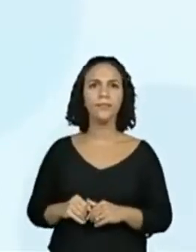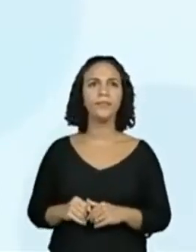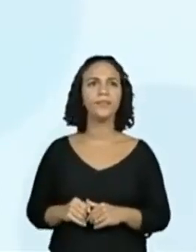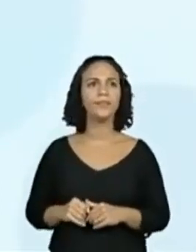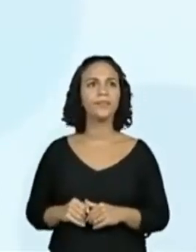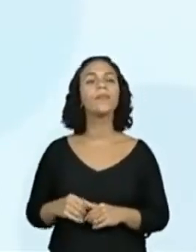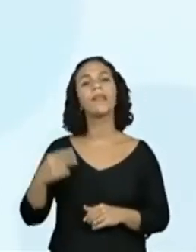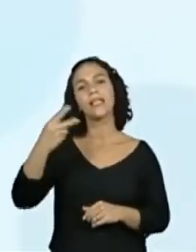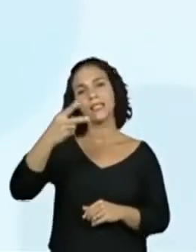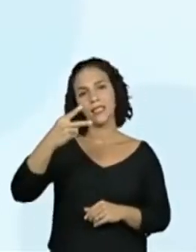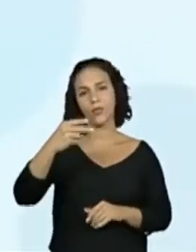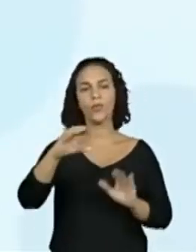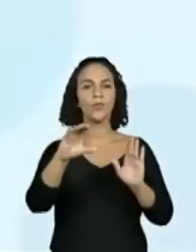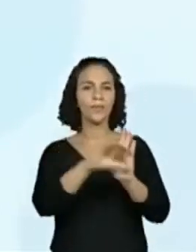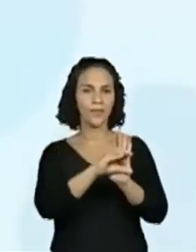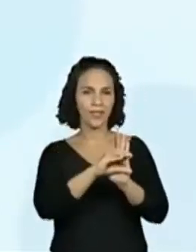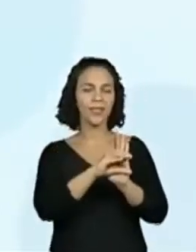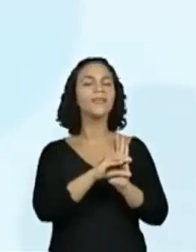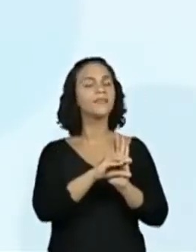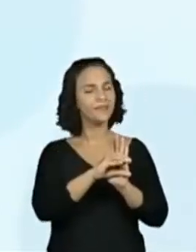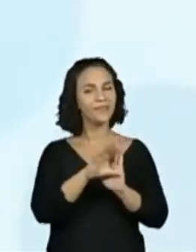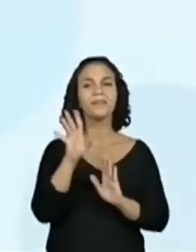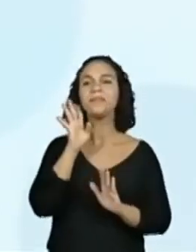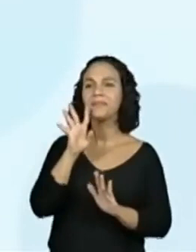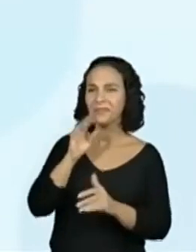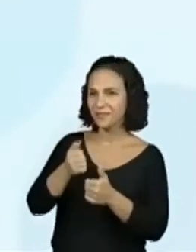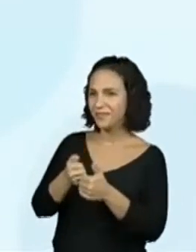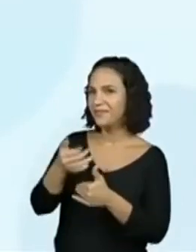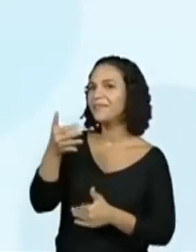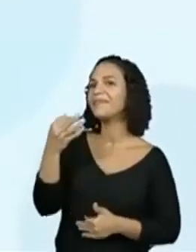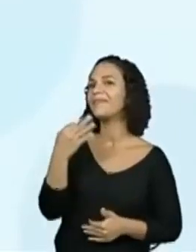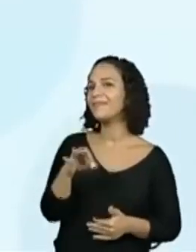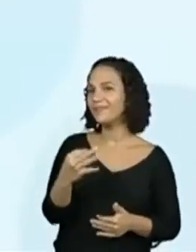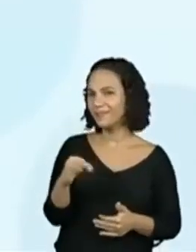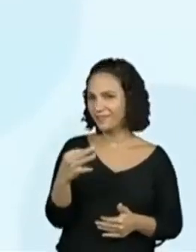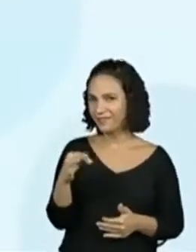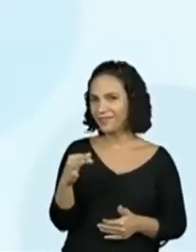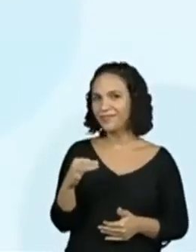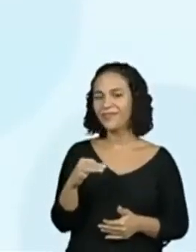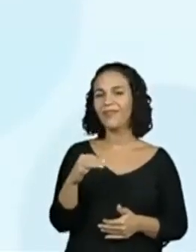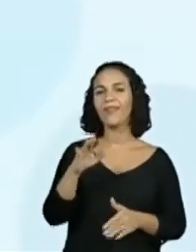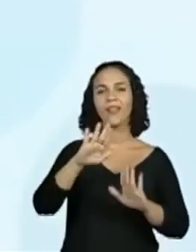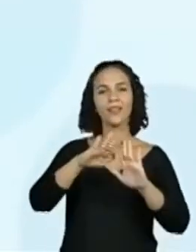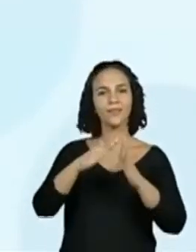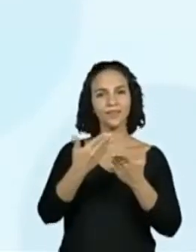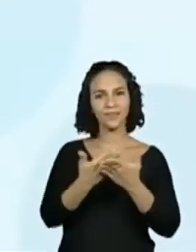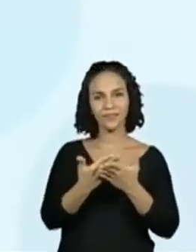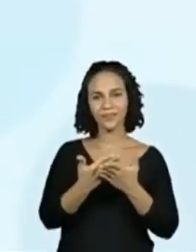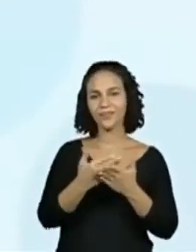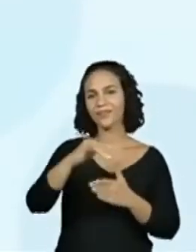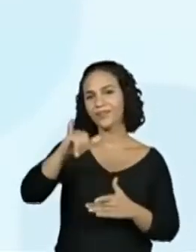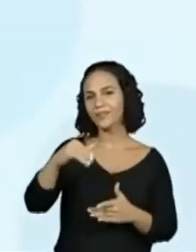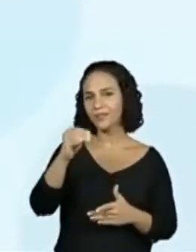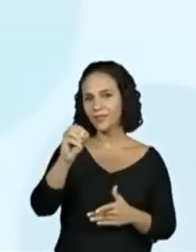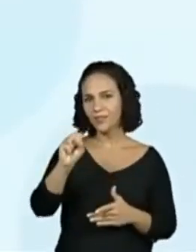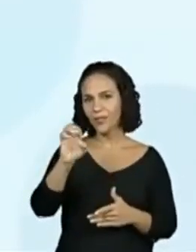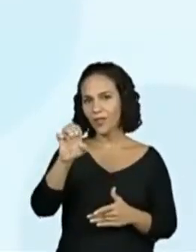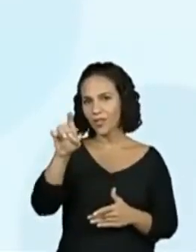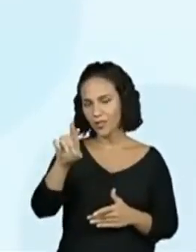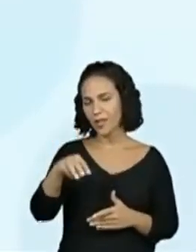O segundo parágrafo. Segundo, é legal. Os alunos da Escola José Mauro de Vasconcelos da Profabiana. Segundo parágrafo.